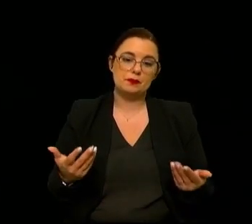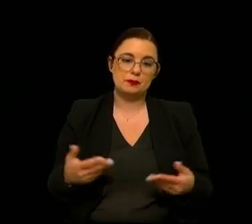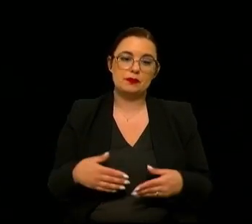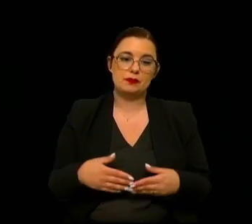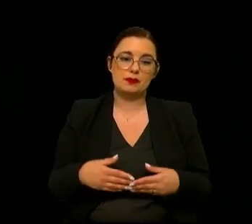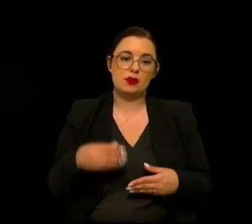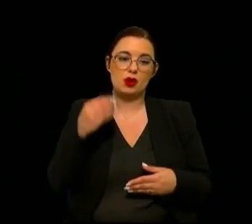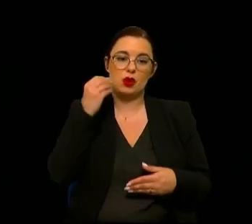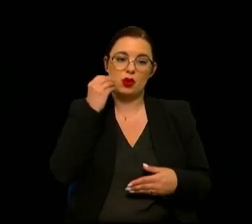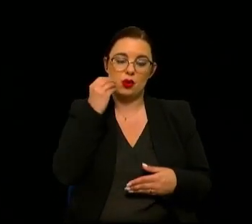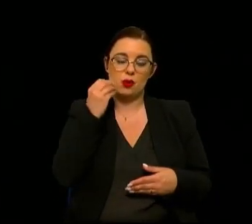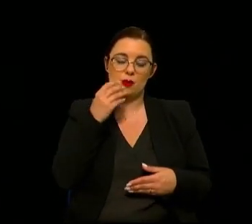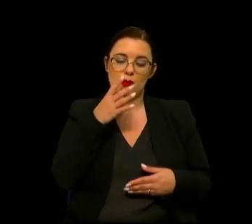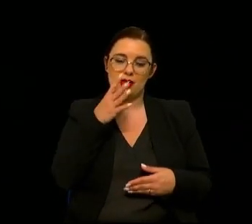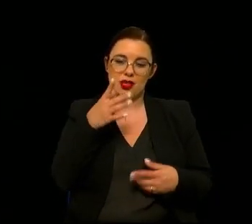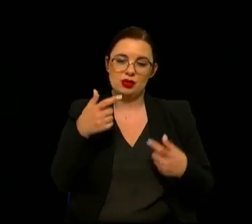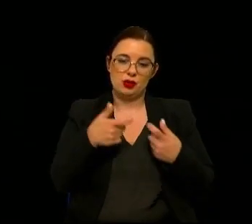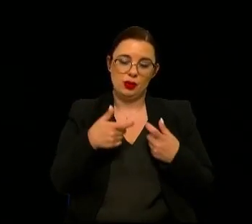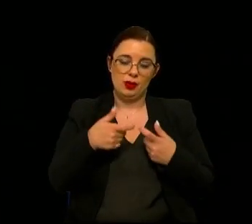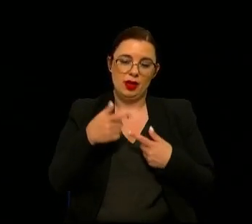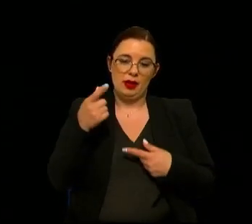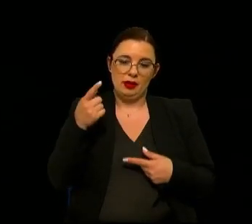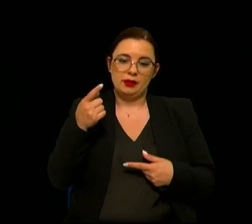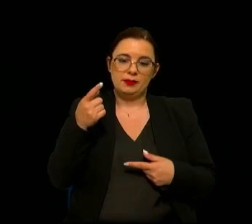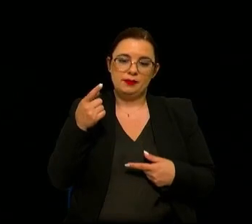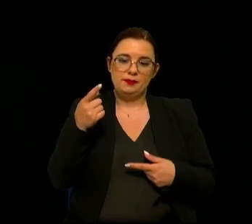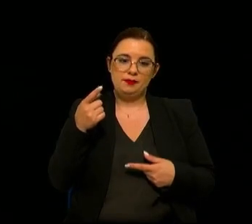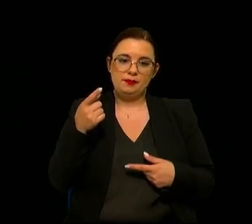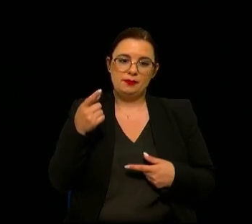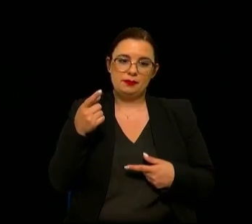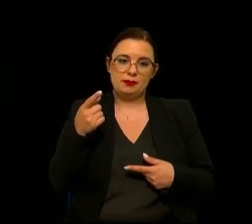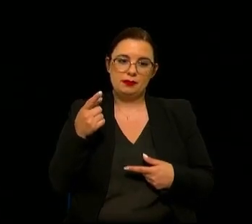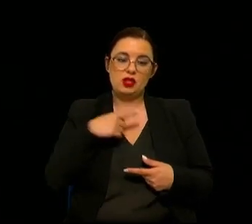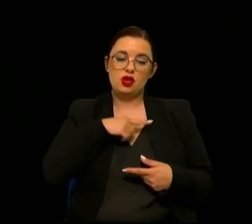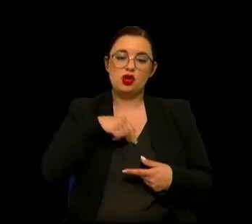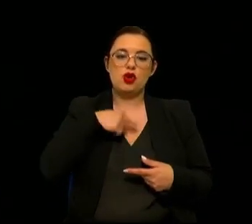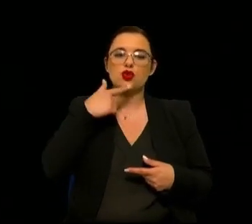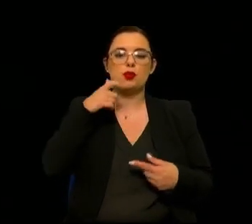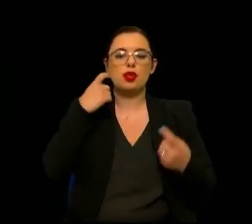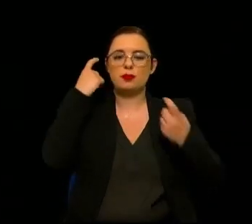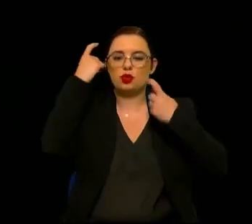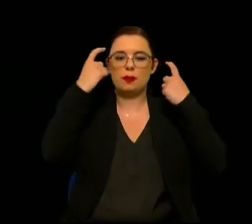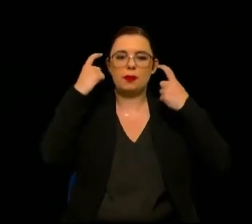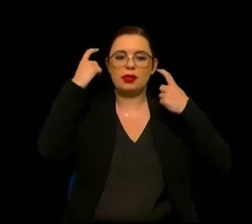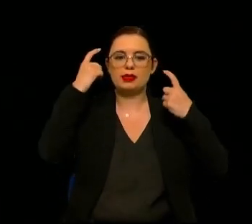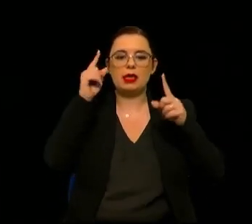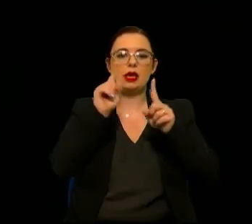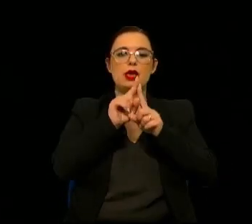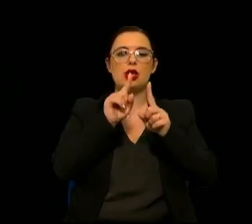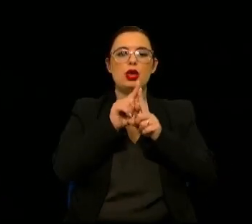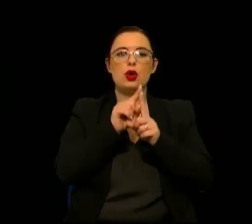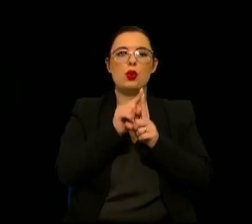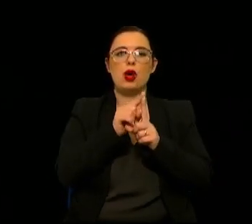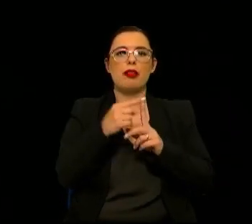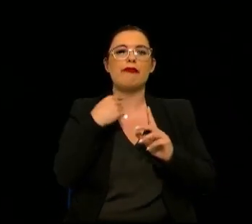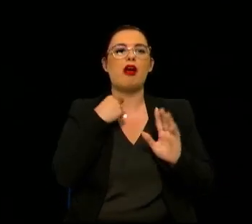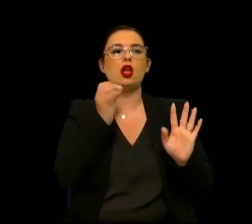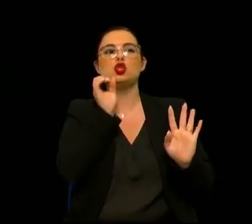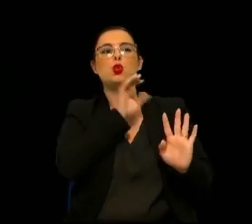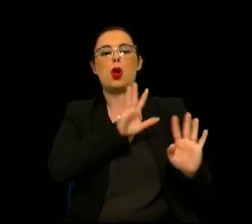como disse o colega, o keynote speaker, nós não podemos pensar nestas coisas como sejam completamente à prova de falha.